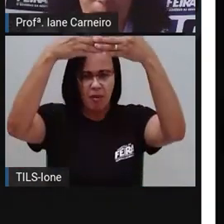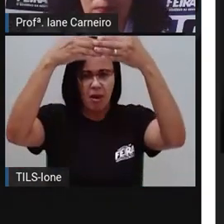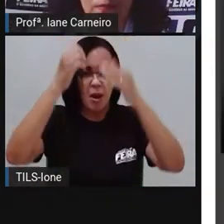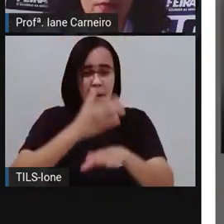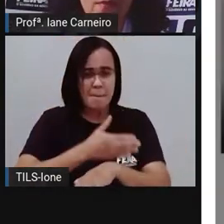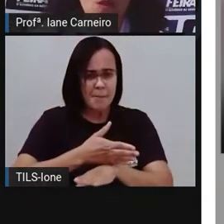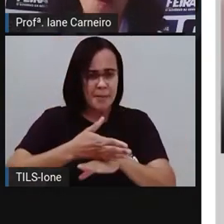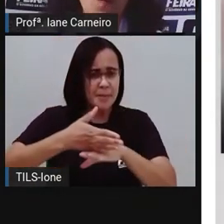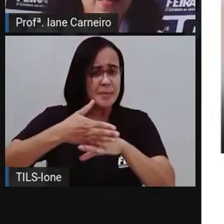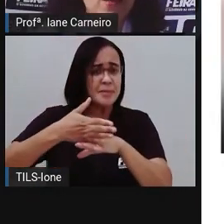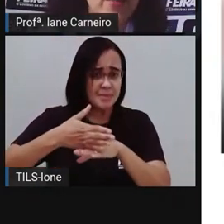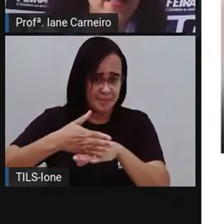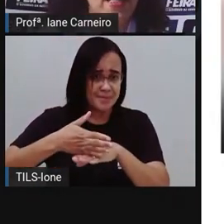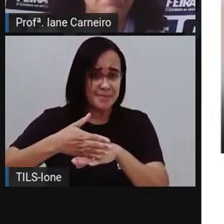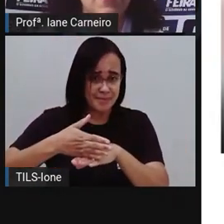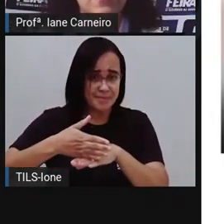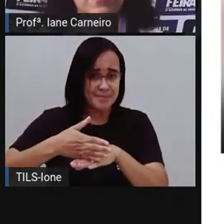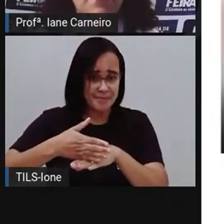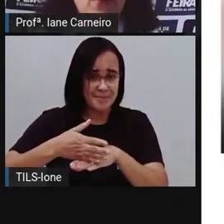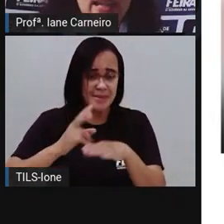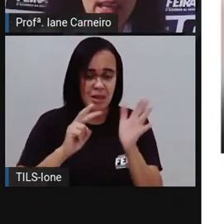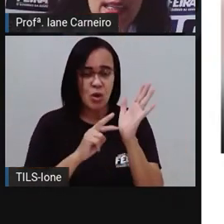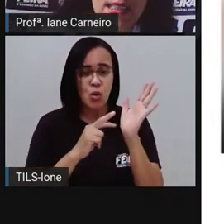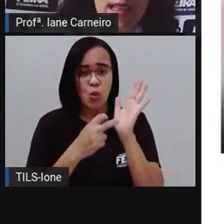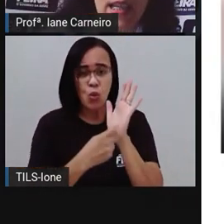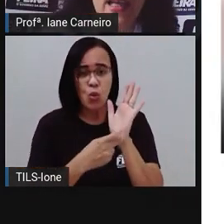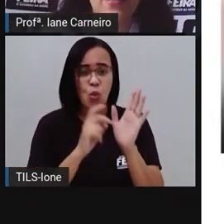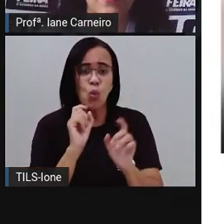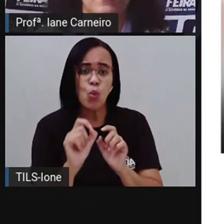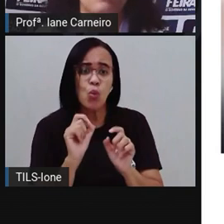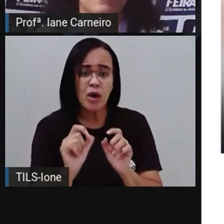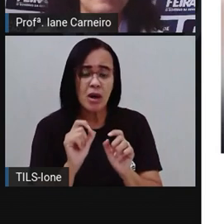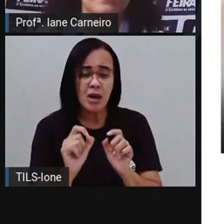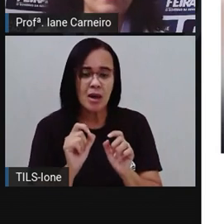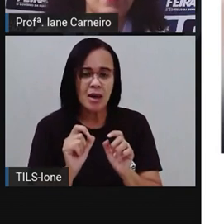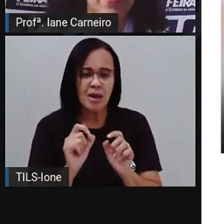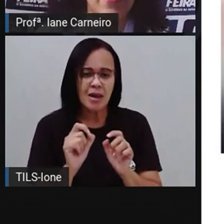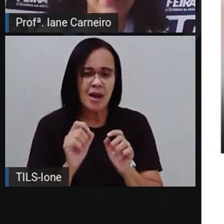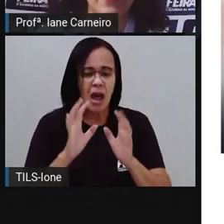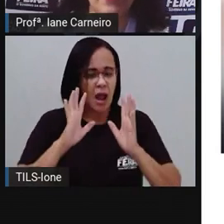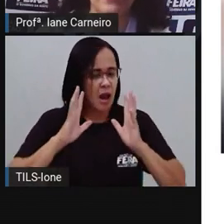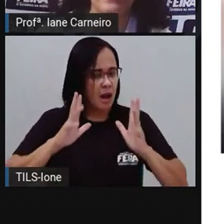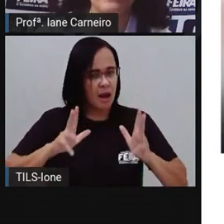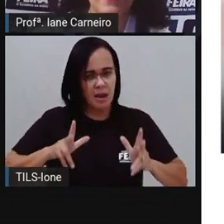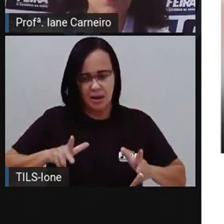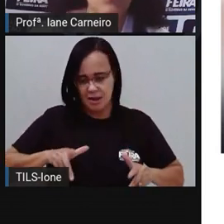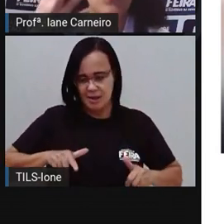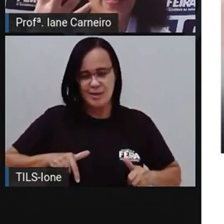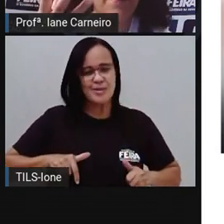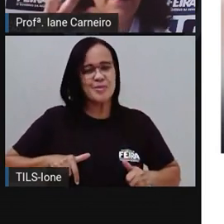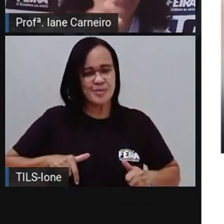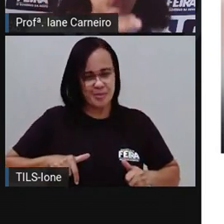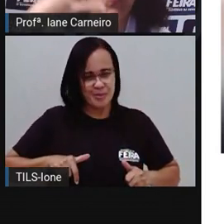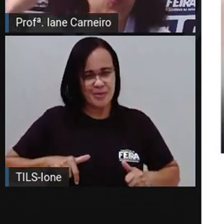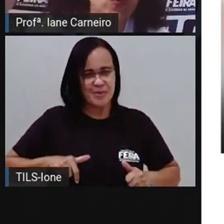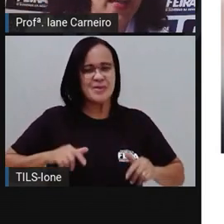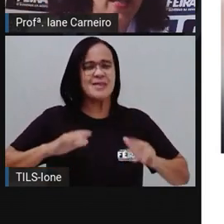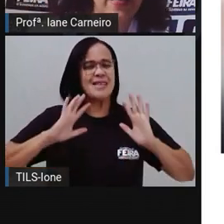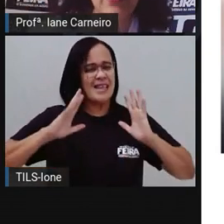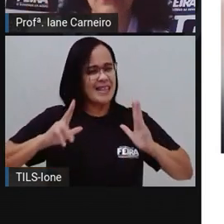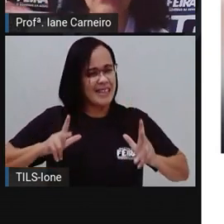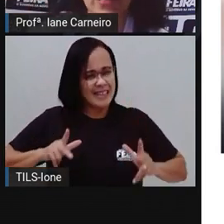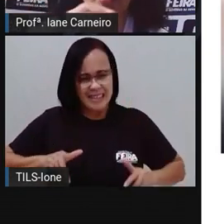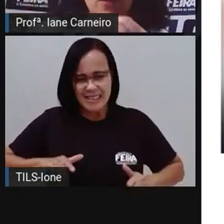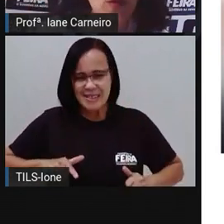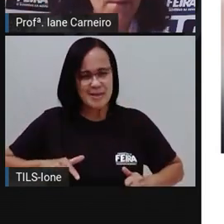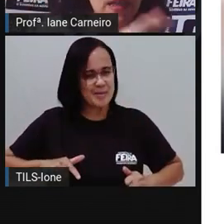só. O branco, né? Ele representa pureza, né? Representa que algo é puro, né?